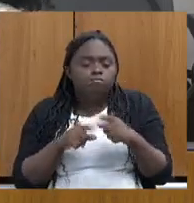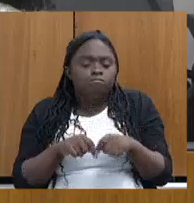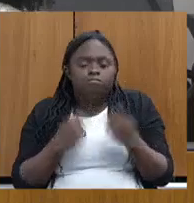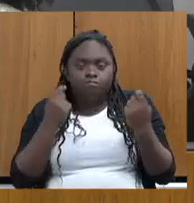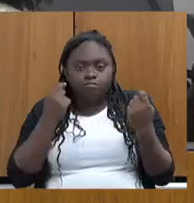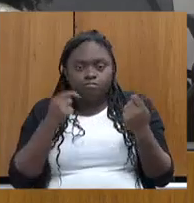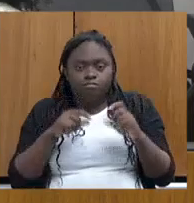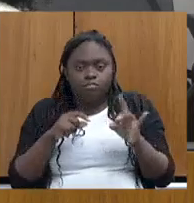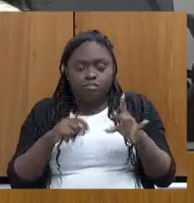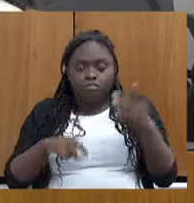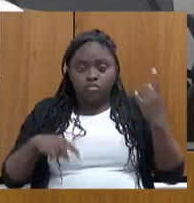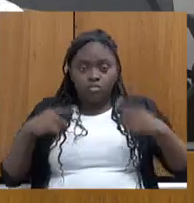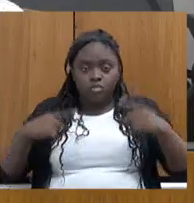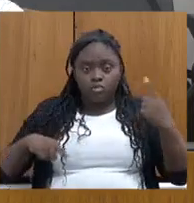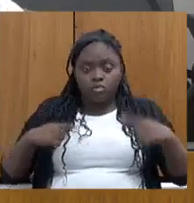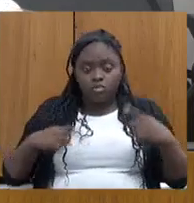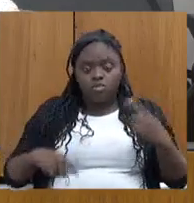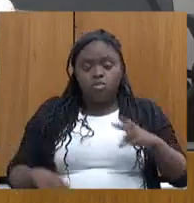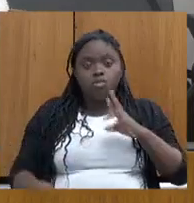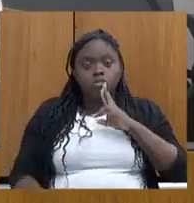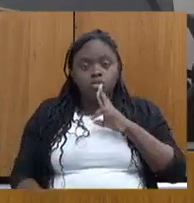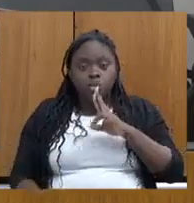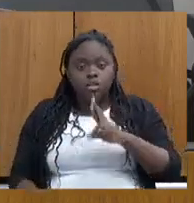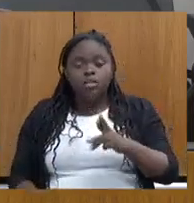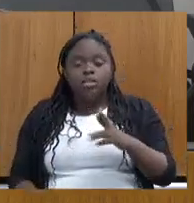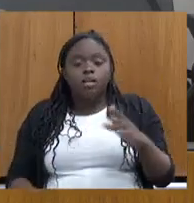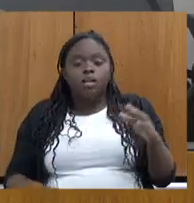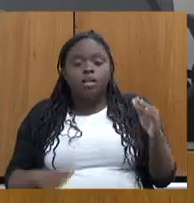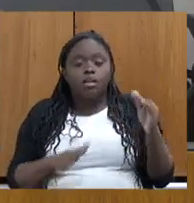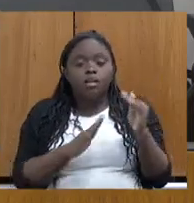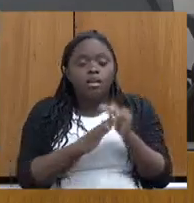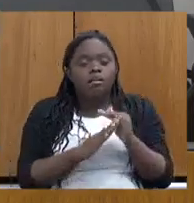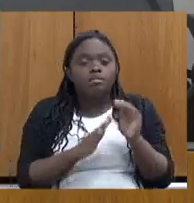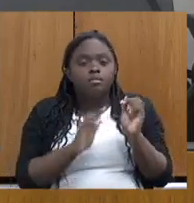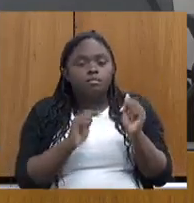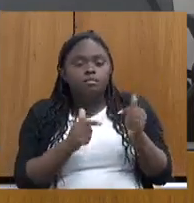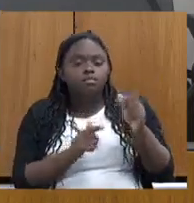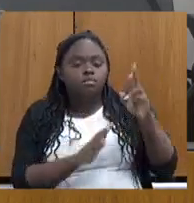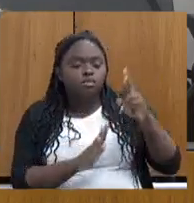a Assembleia Fiscaliza Mais, os resultados, a Casa fez um relatório fantástico,